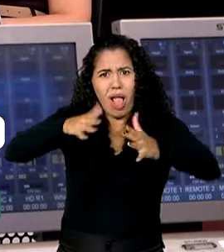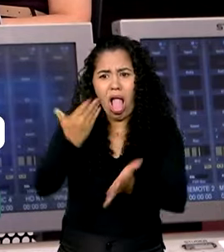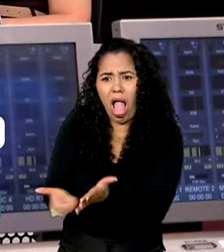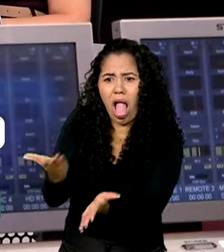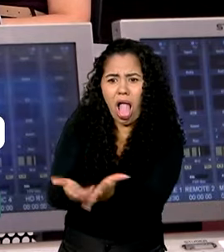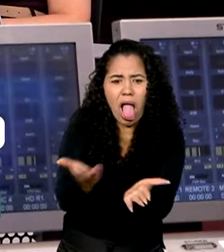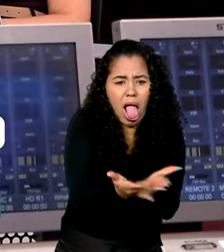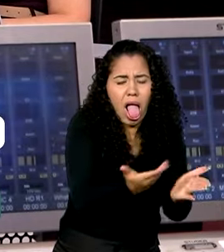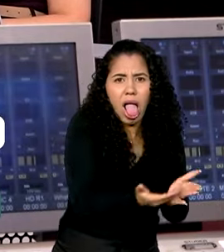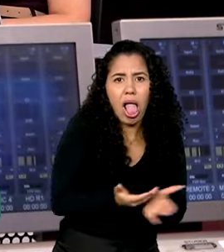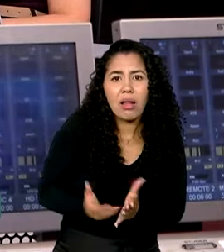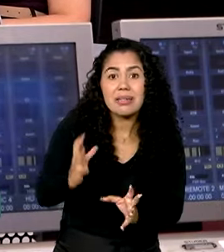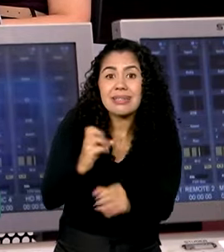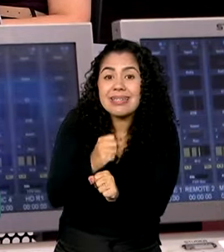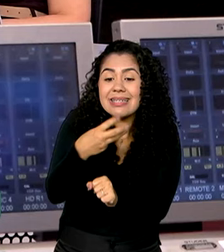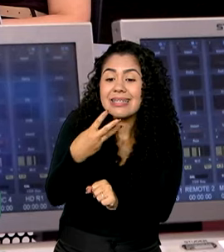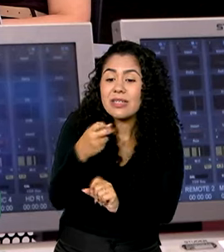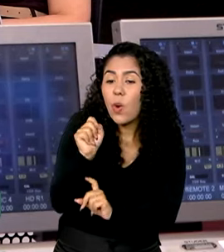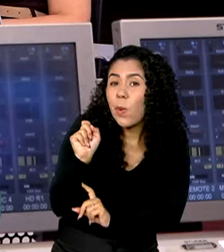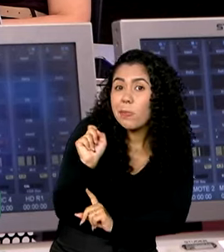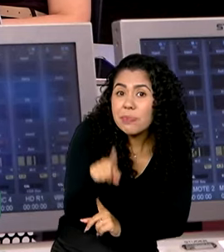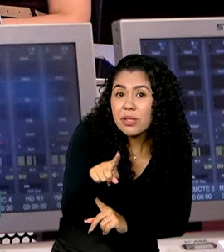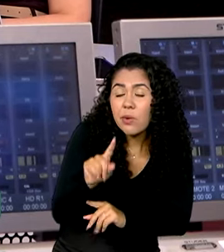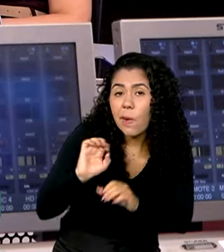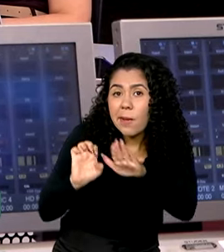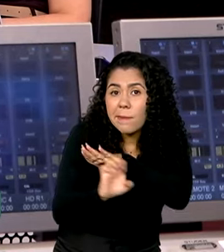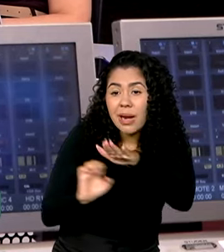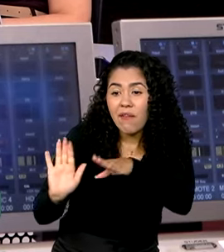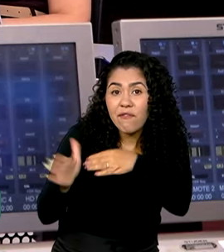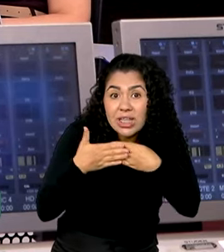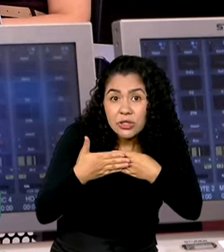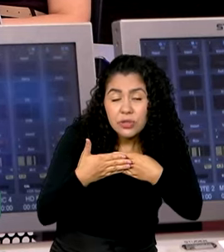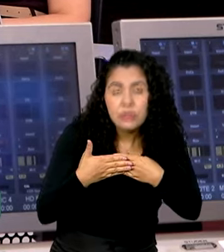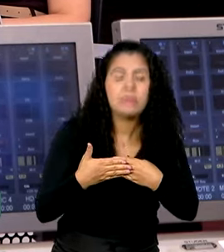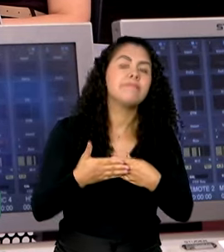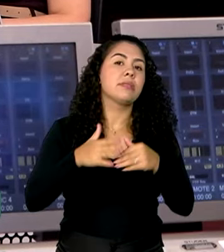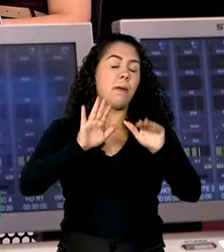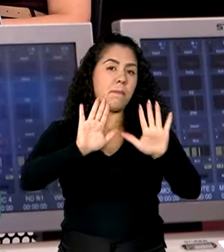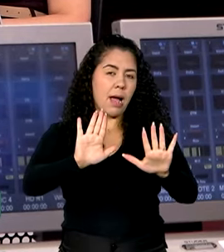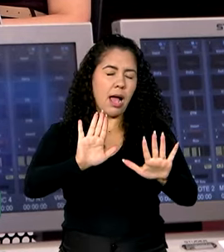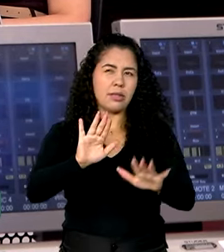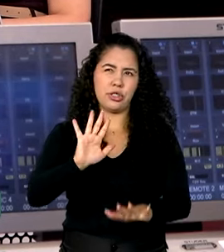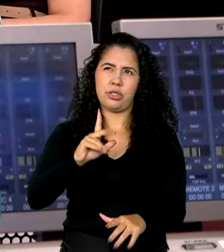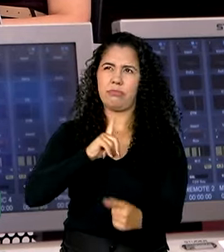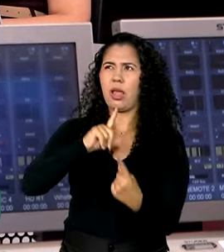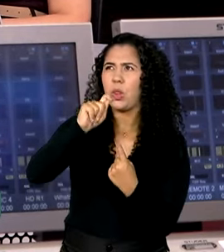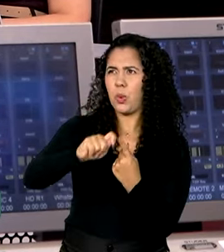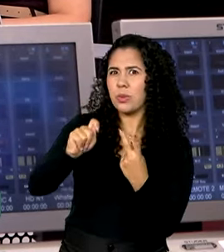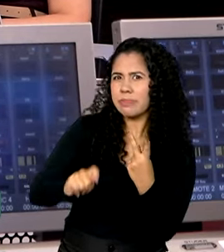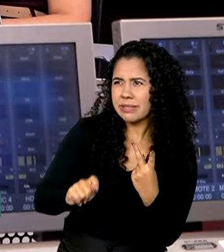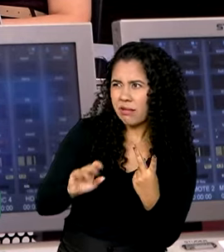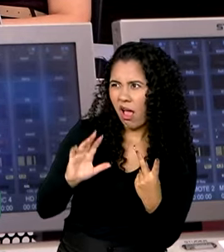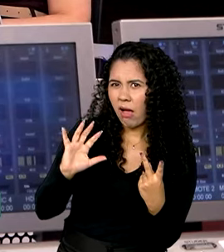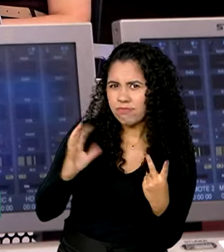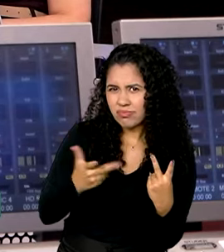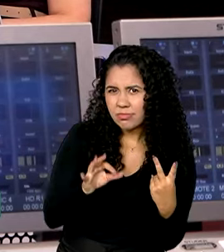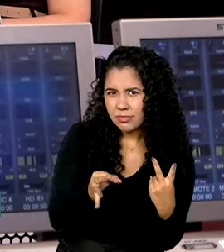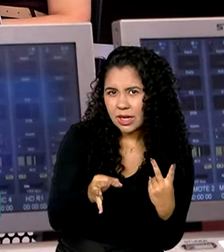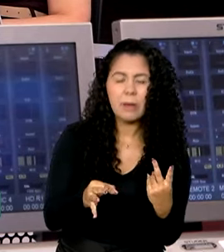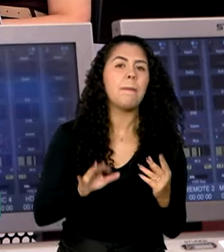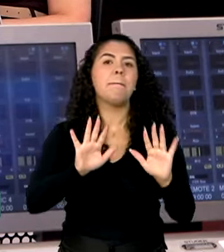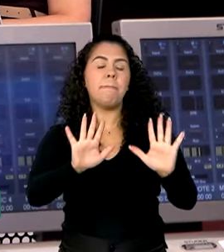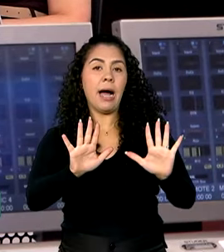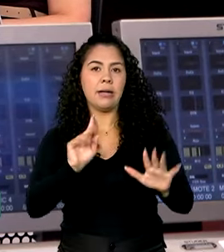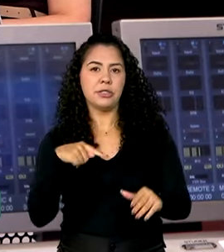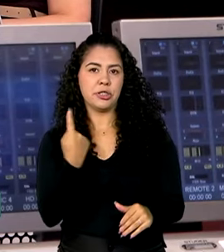38 mil empresas fecharam. Agora, até agora, faz dois meses isso, Nós já reabrimos,